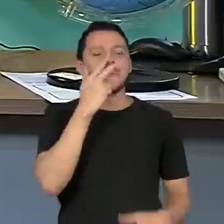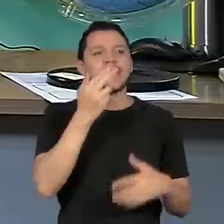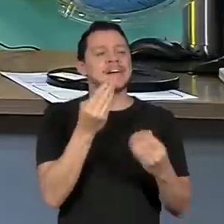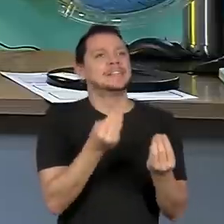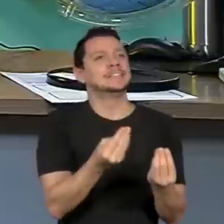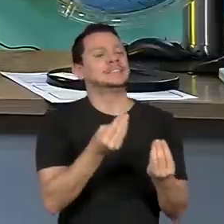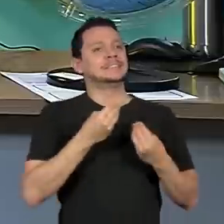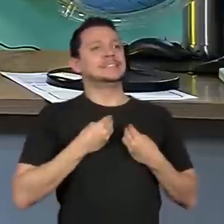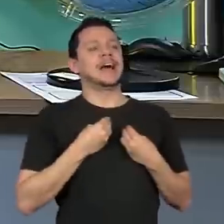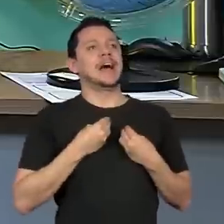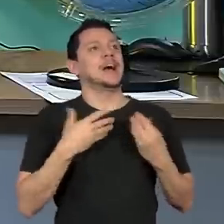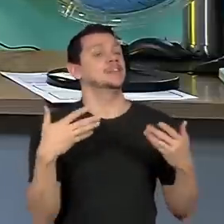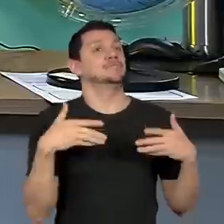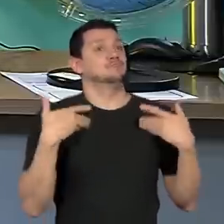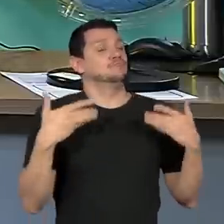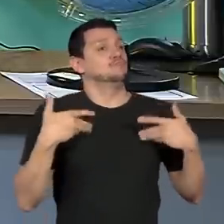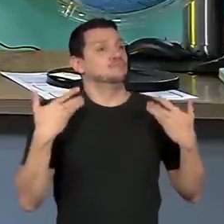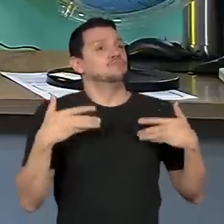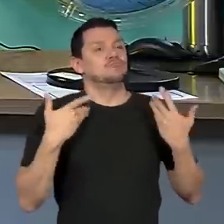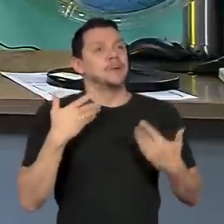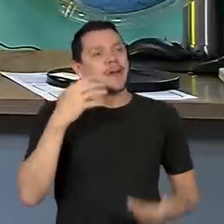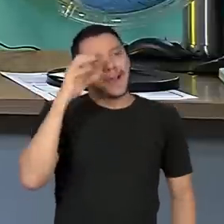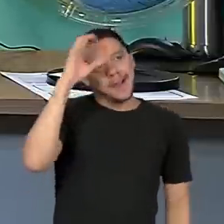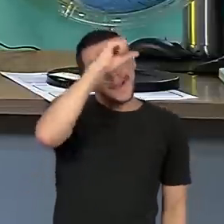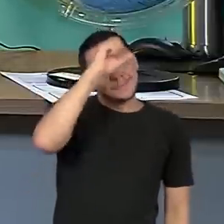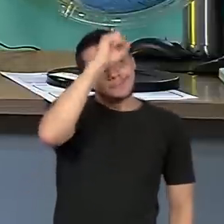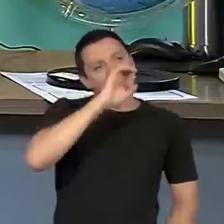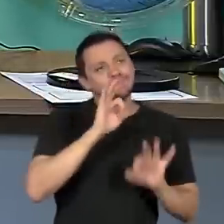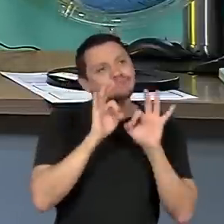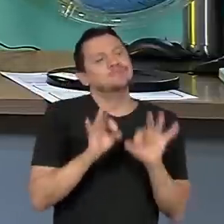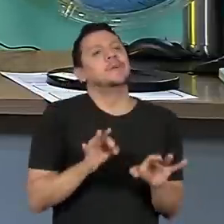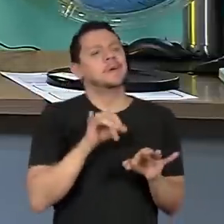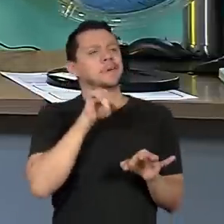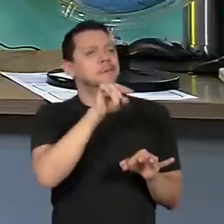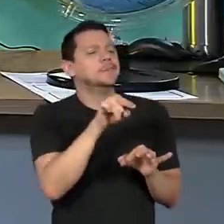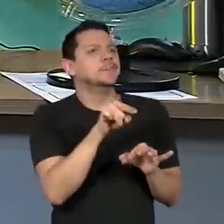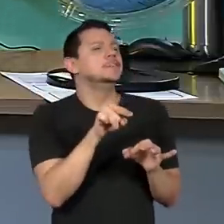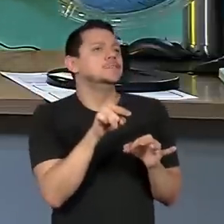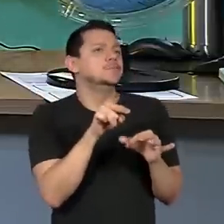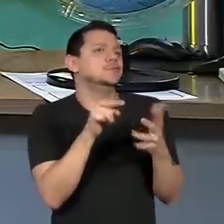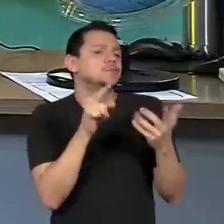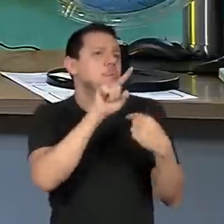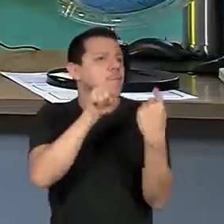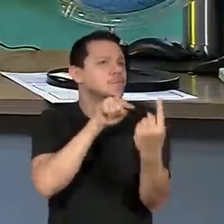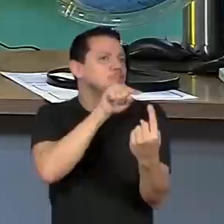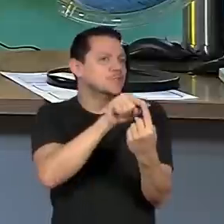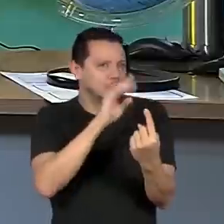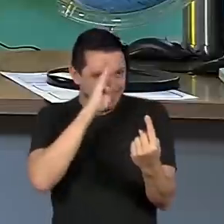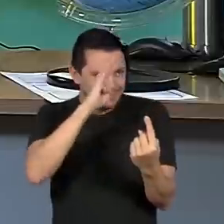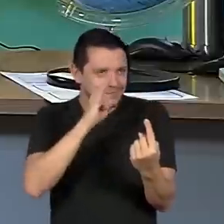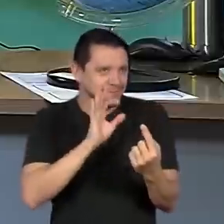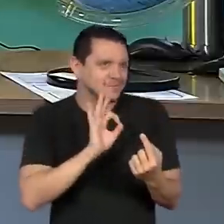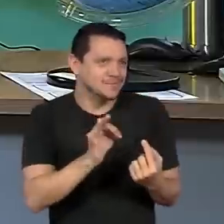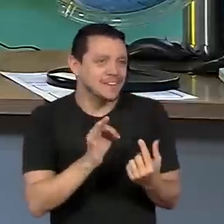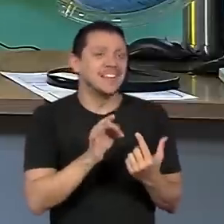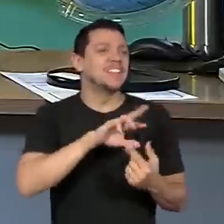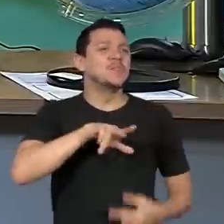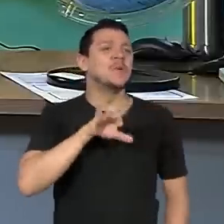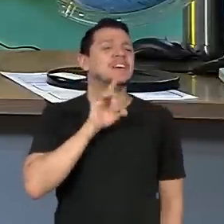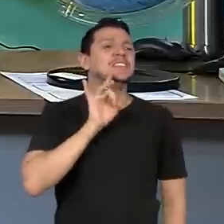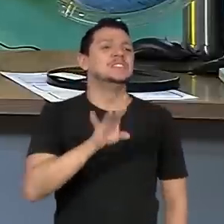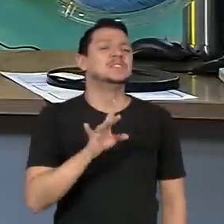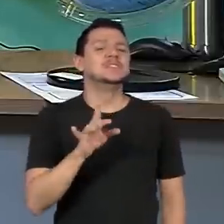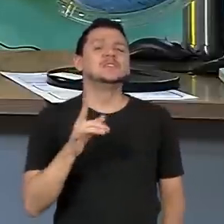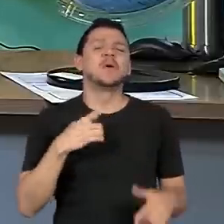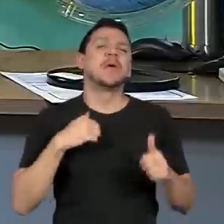alegria até mesmo para a aprendizagem, que é também, né, uma dos objetivos, né, e não ficar somente